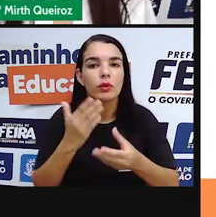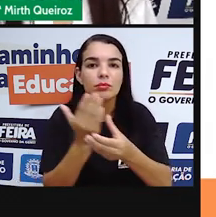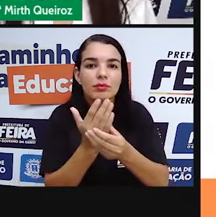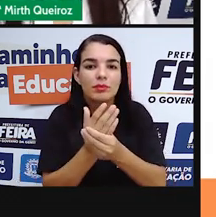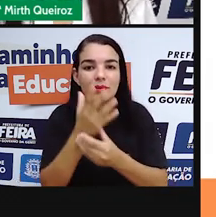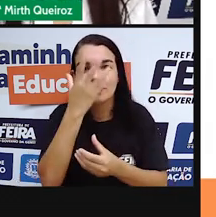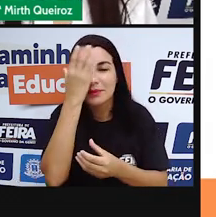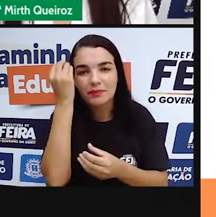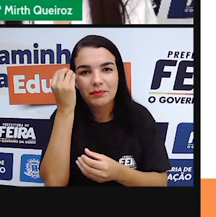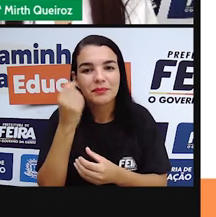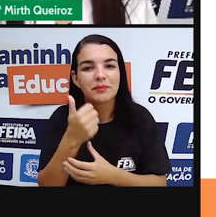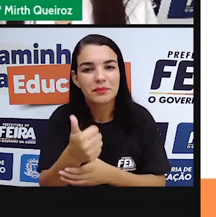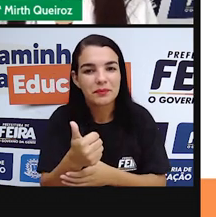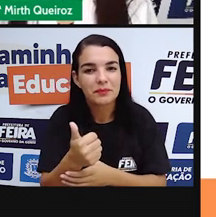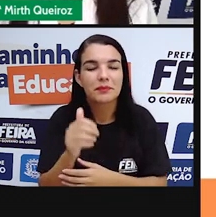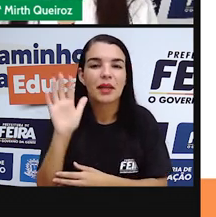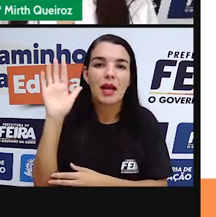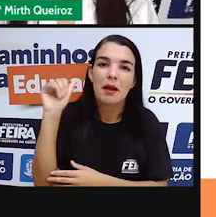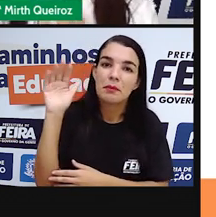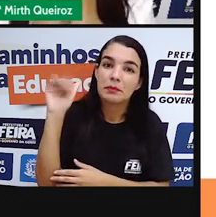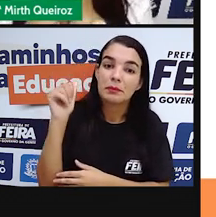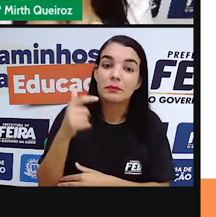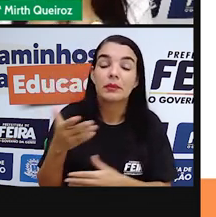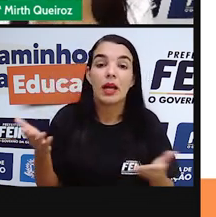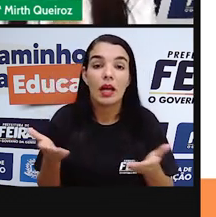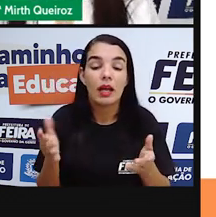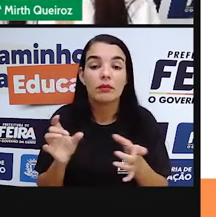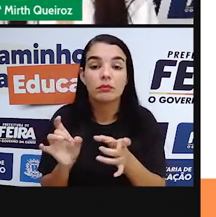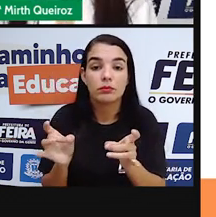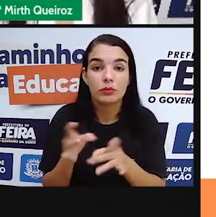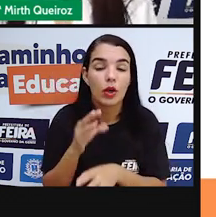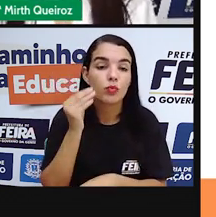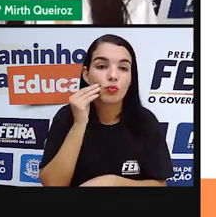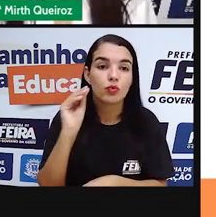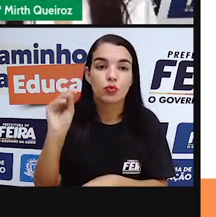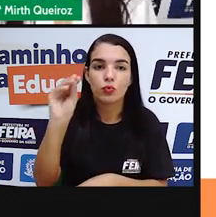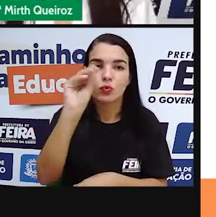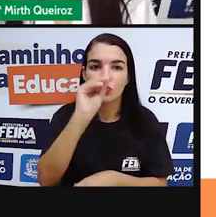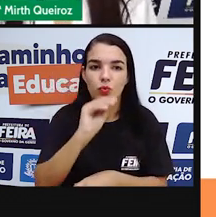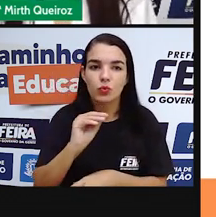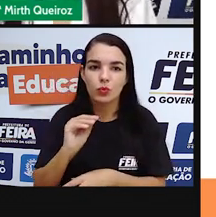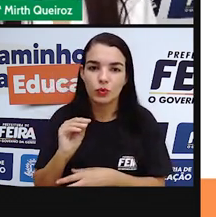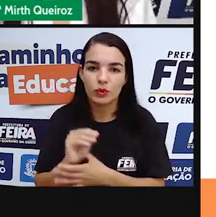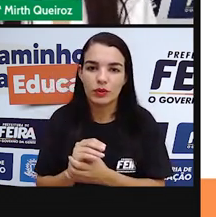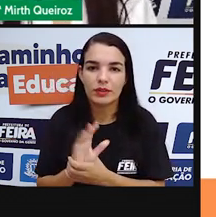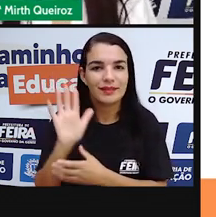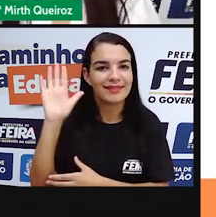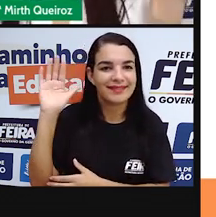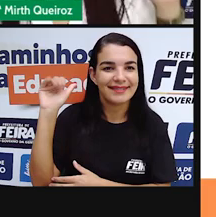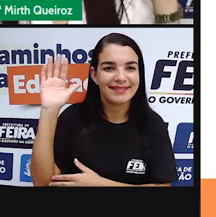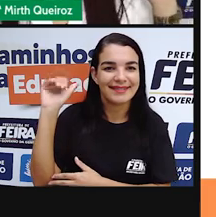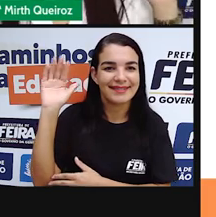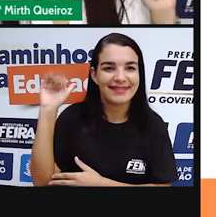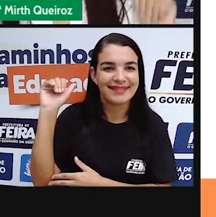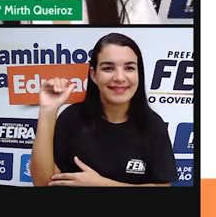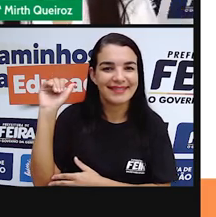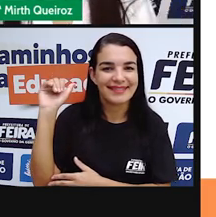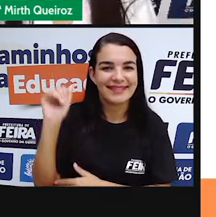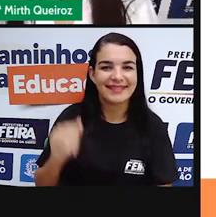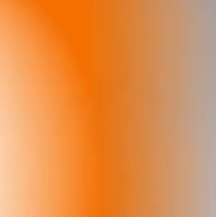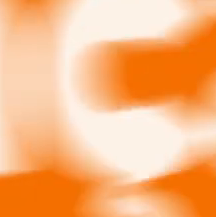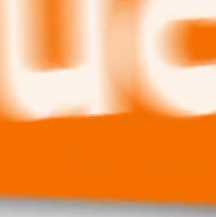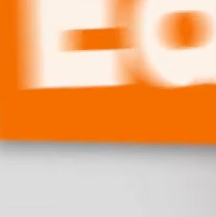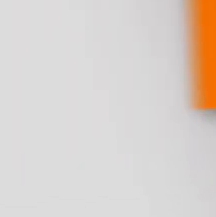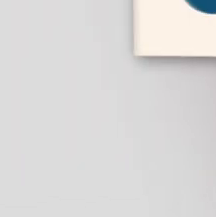esqueçam, tá, gente? A prova vai ficando por aqui. Beijinho no coração de cada um de vocês e até a próxima aula. Tchau, tchau.